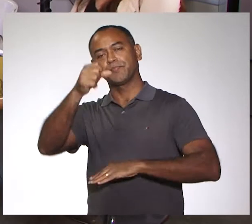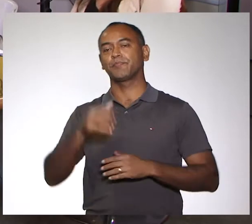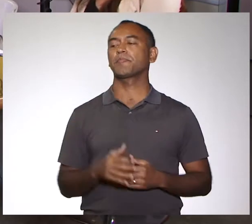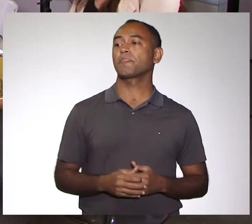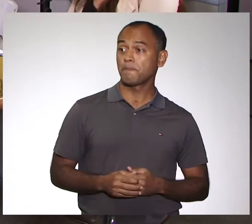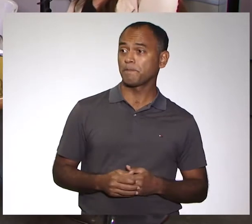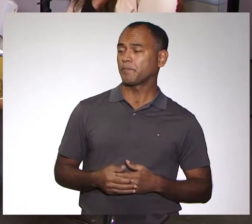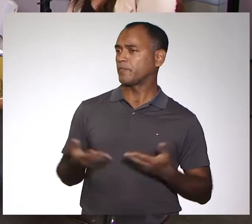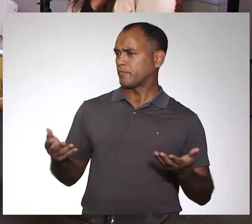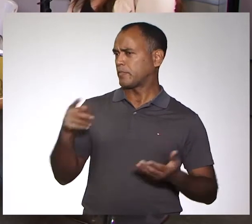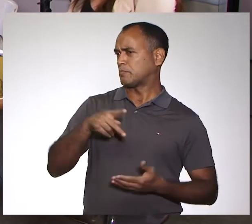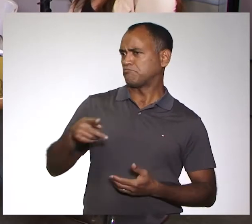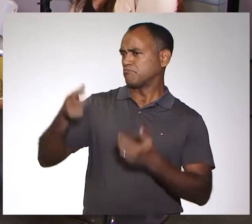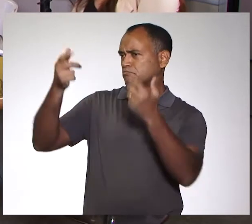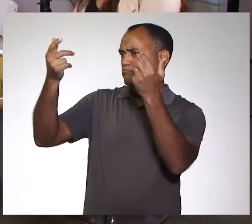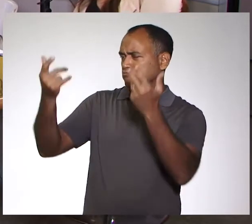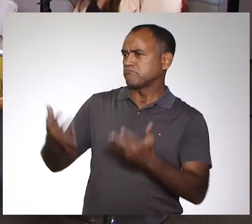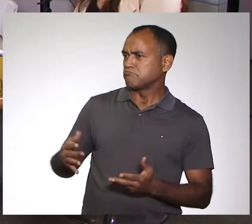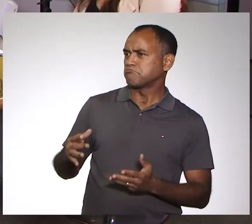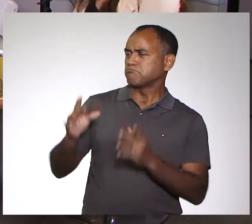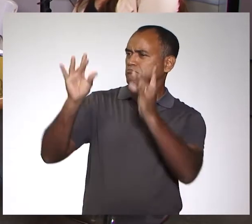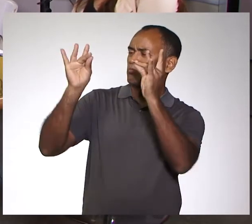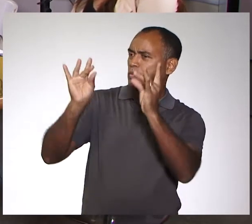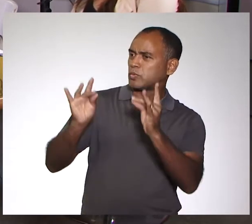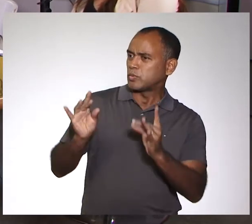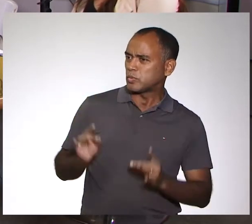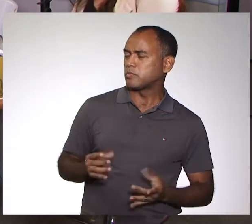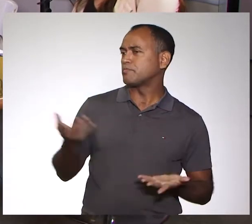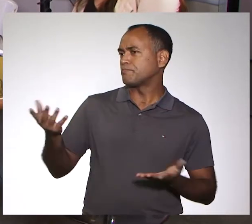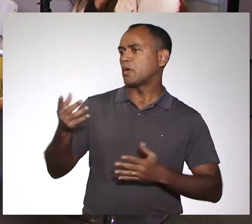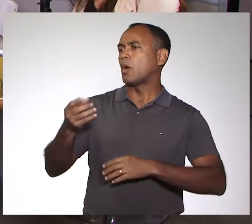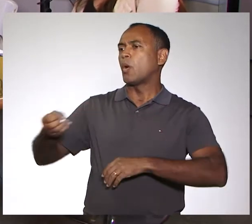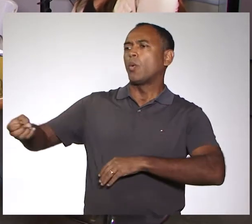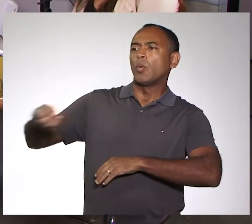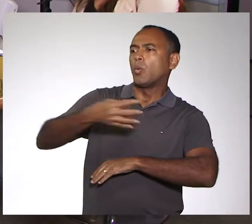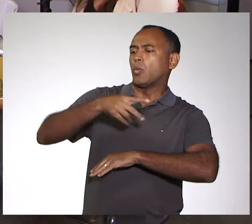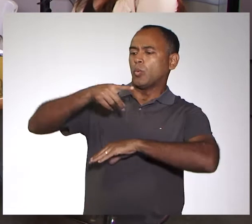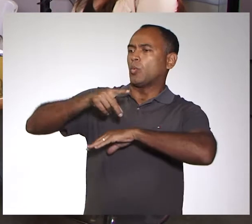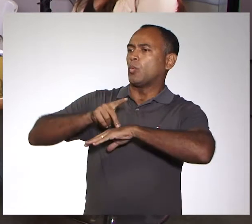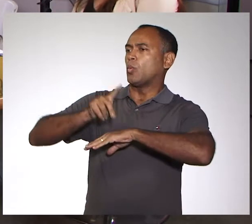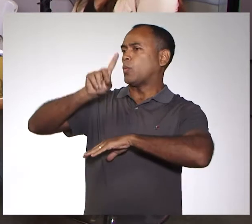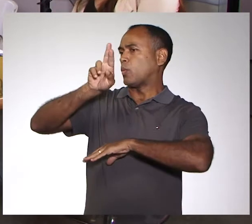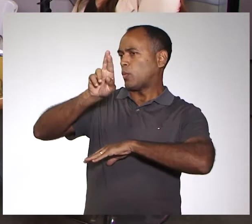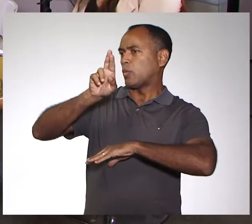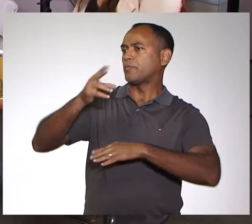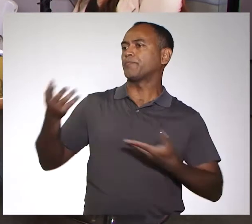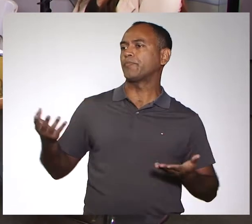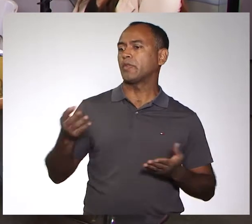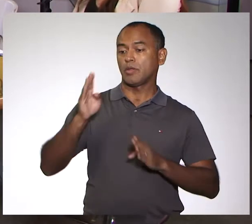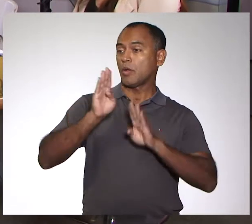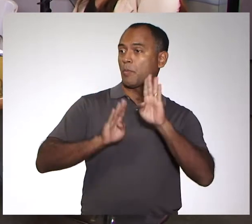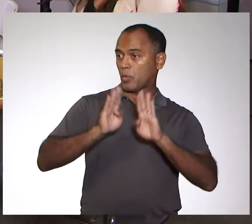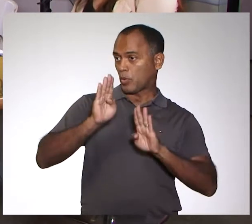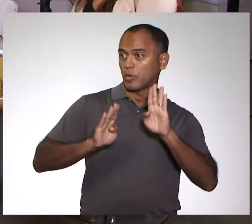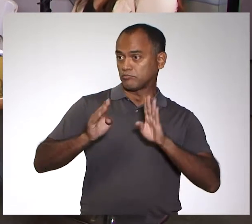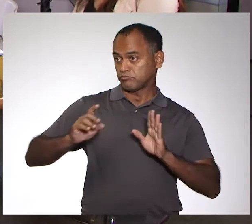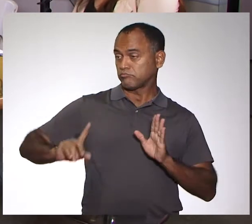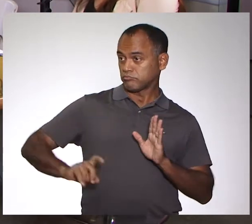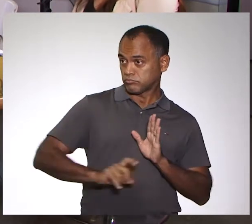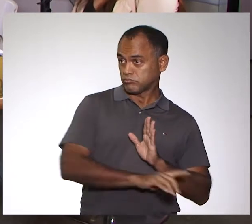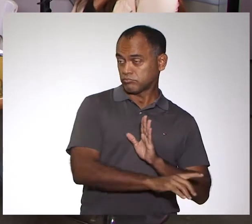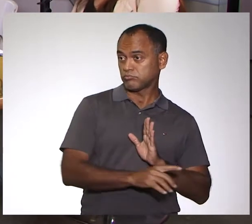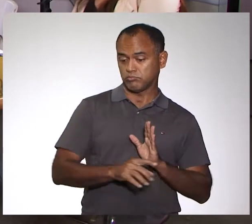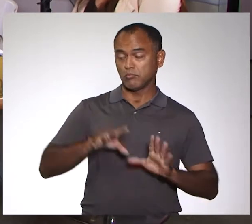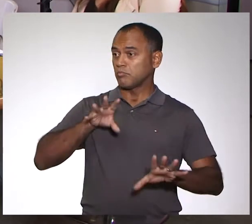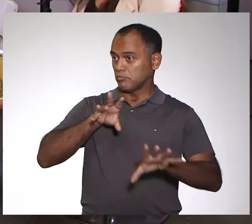Então, professora, para a gente começar, eu queria que a senhora falasse sobre, vamos começar sobre os novos doutores em biologia parasitária que foram